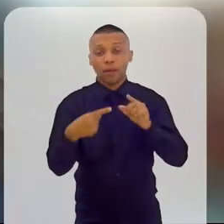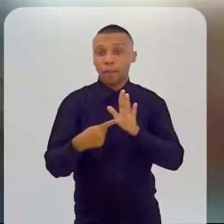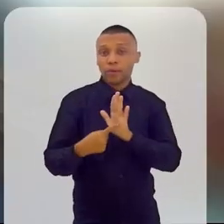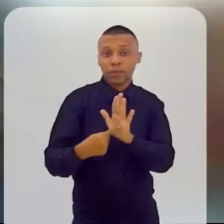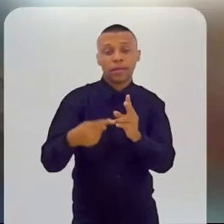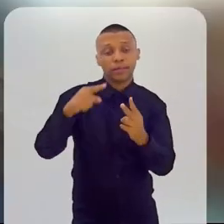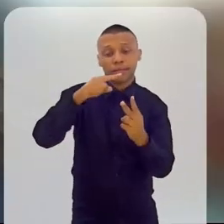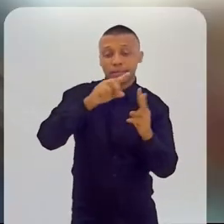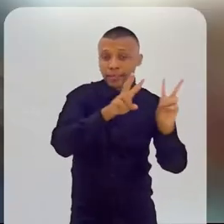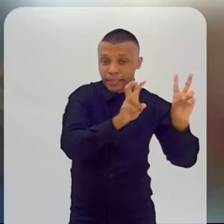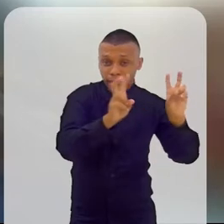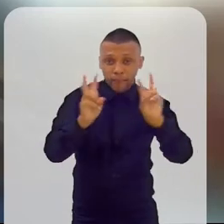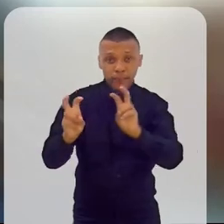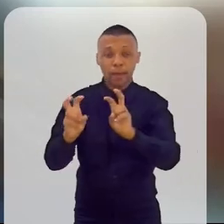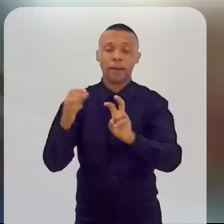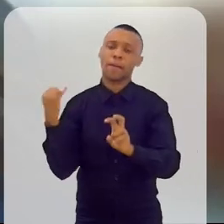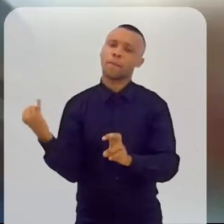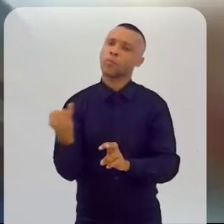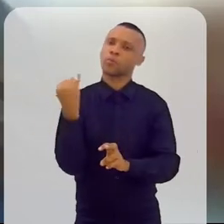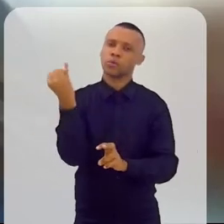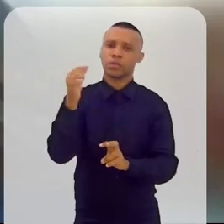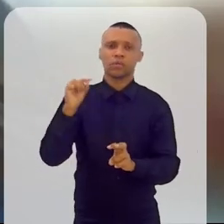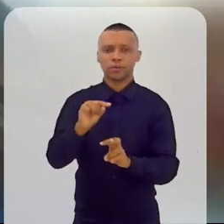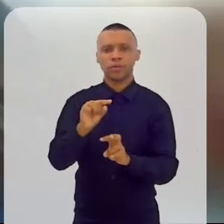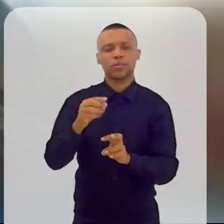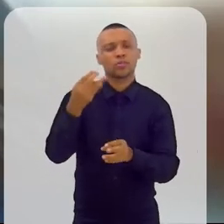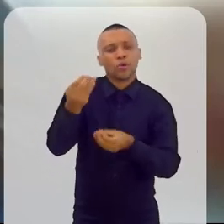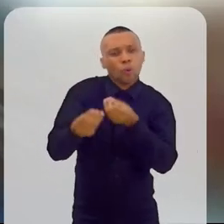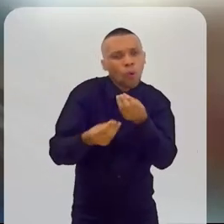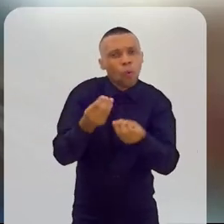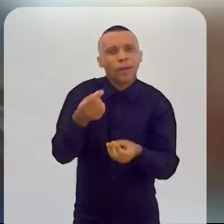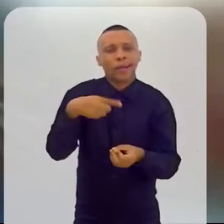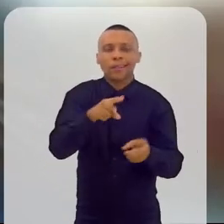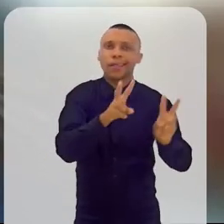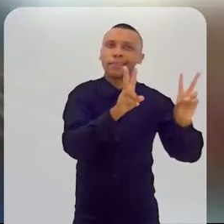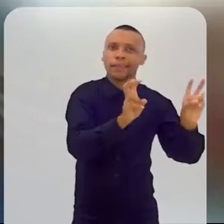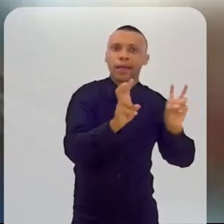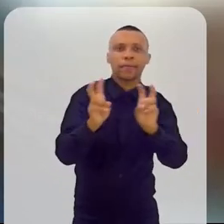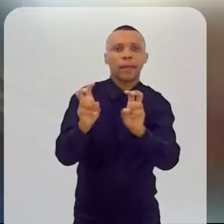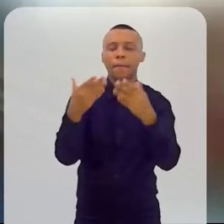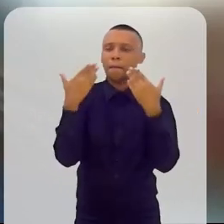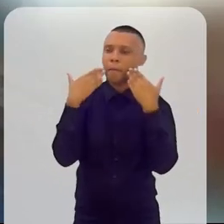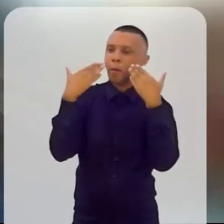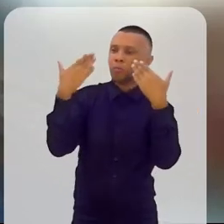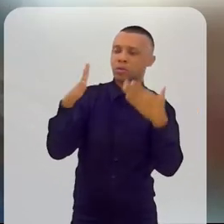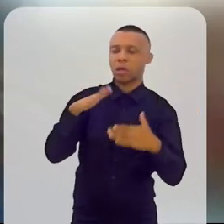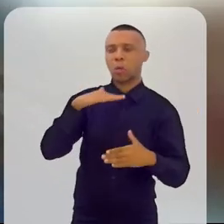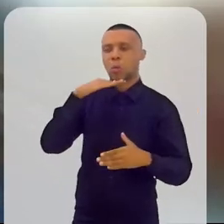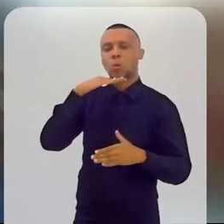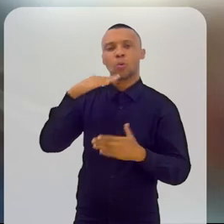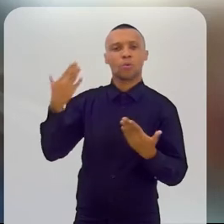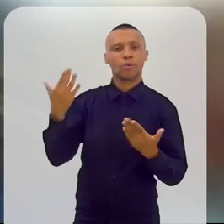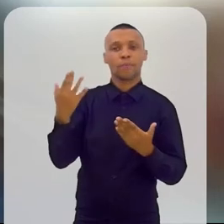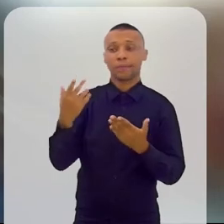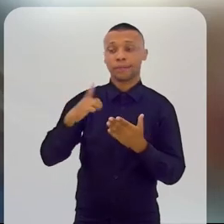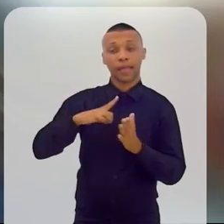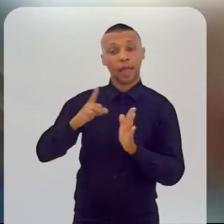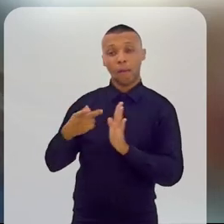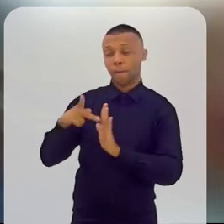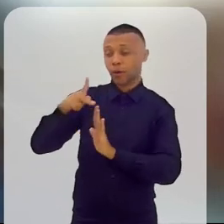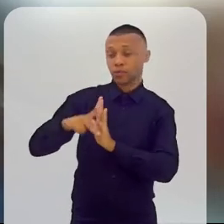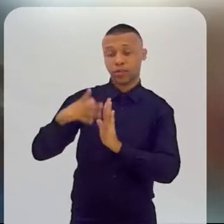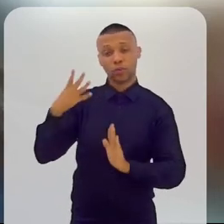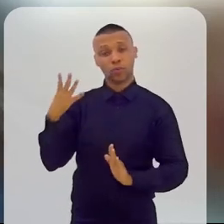essas duas super importantes temáticas, de maneira que elas não sejam apenas temáticas de fachada para colocar um projeto